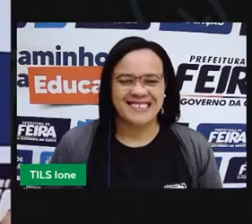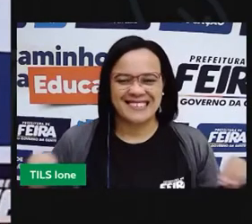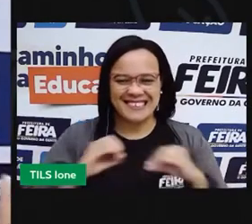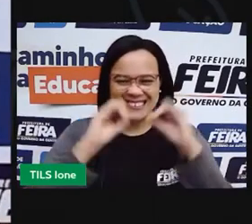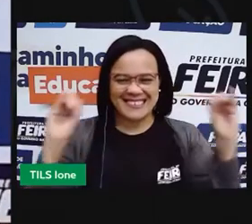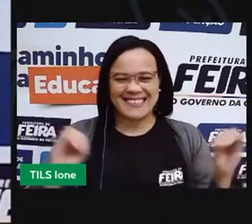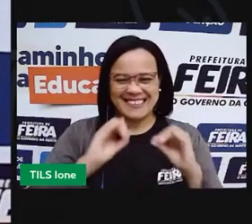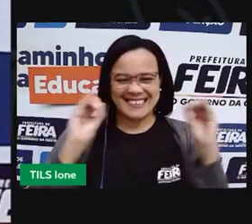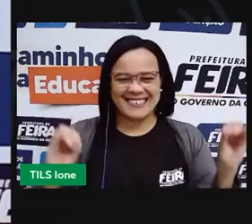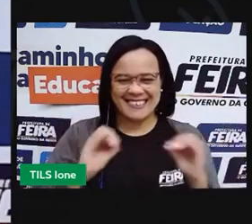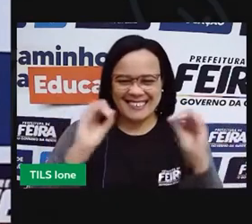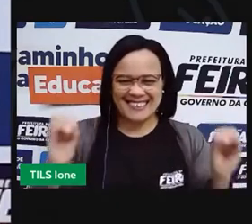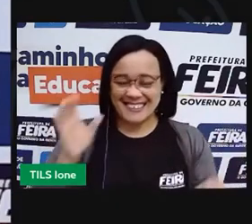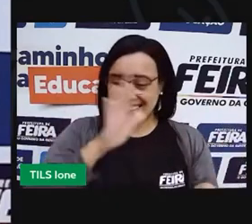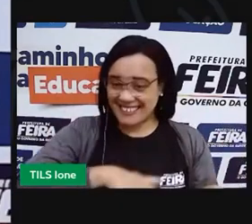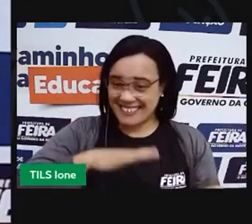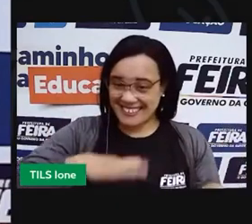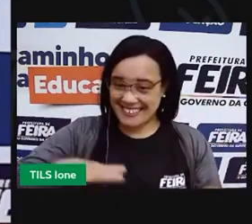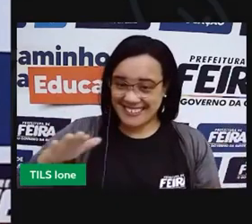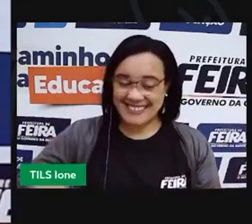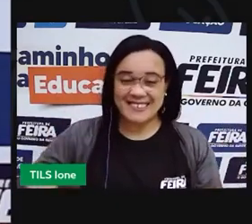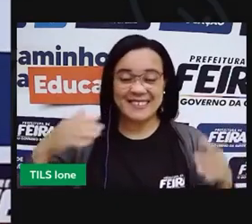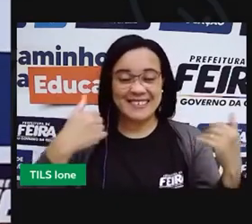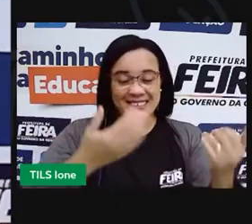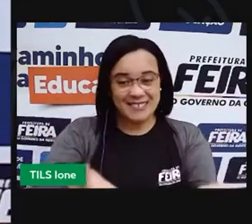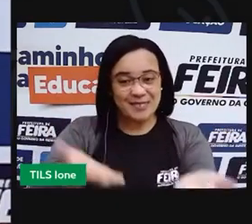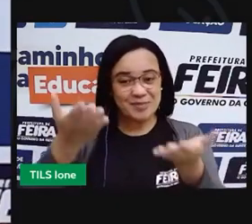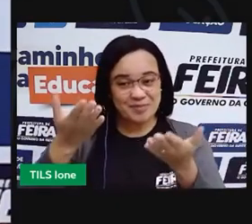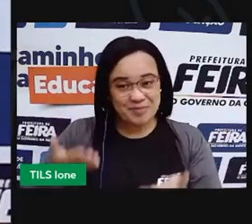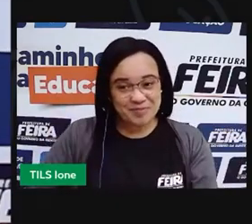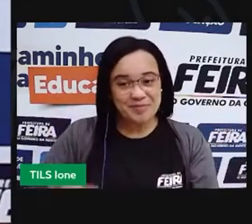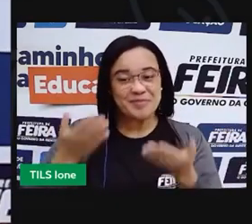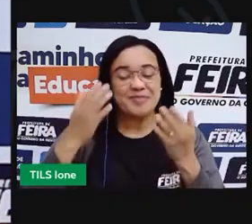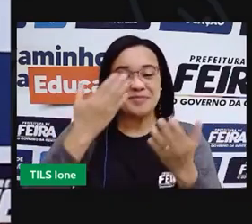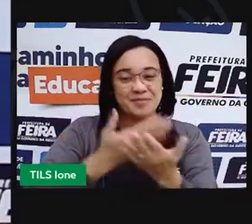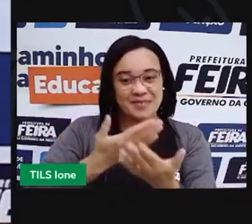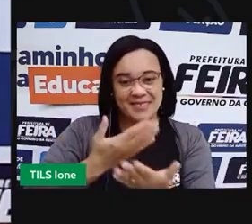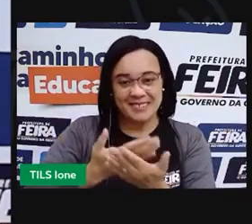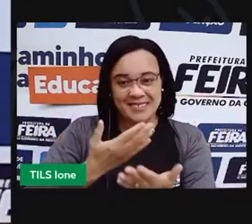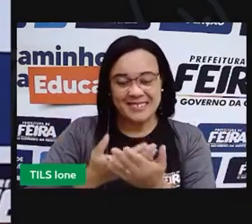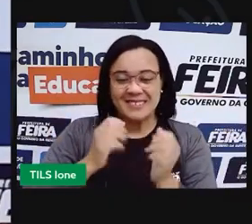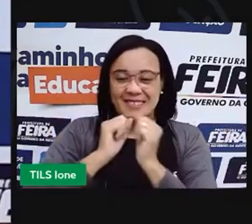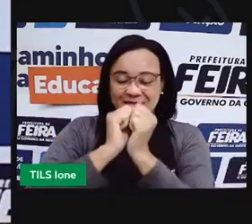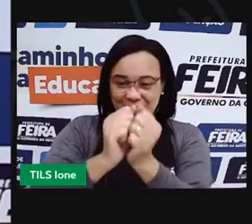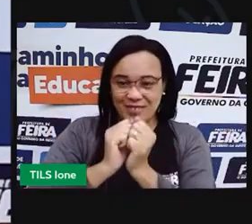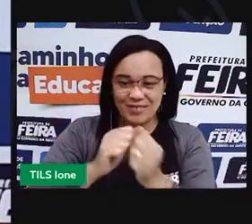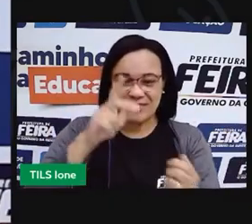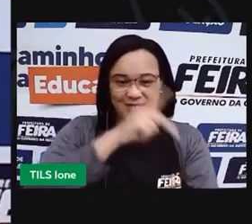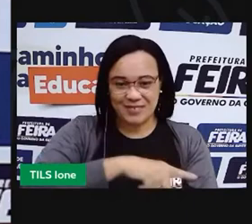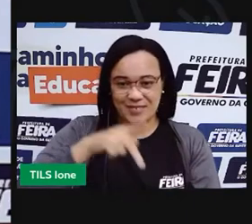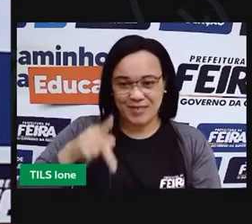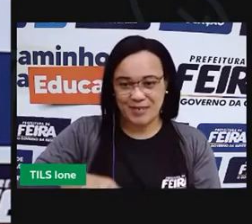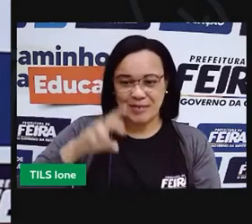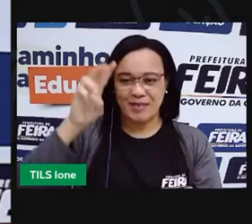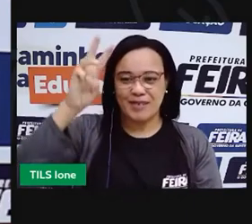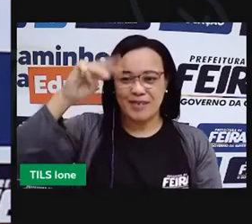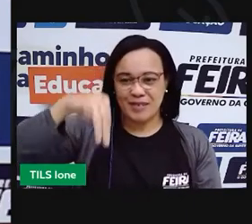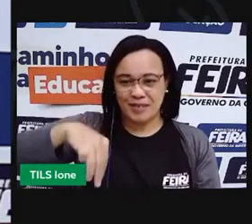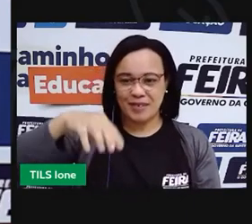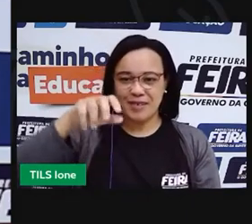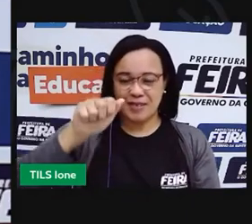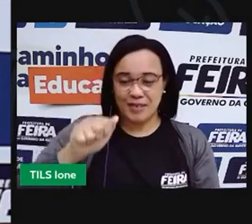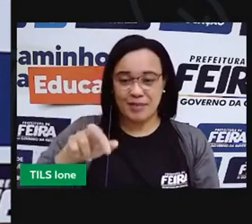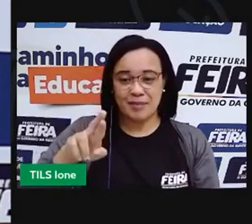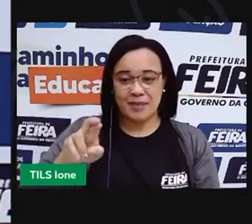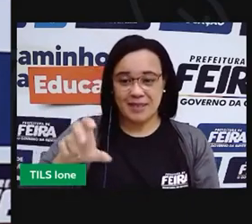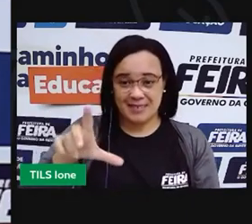Olá, crianças! Sejam bem-vindos a mais uma aula comigo para uma festa. Hoje,